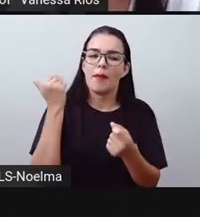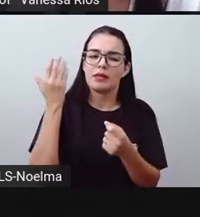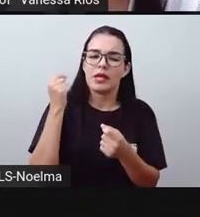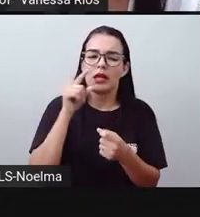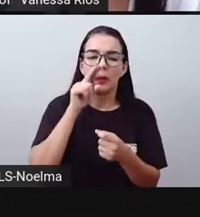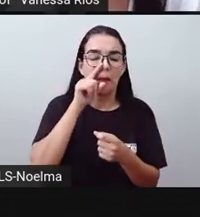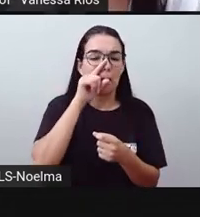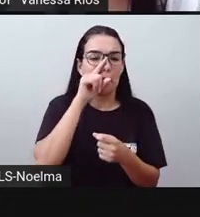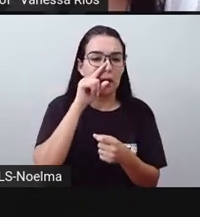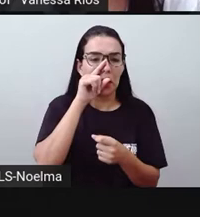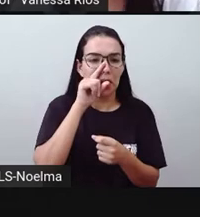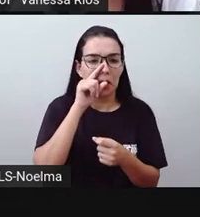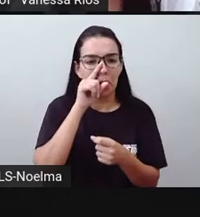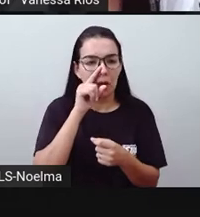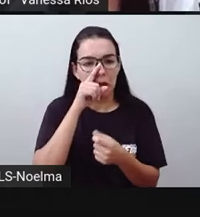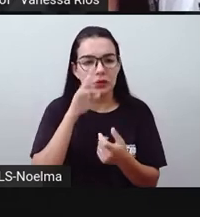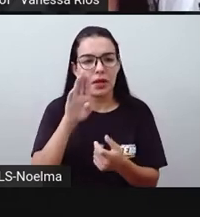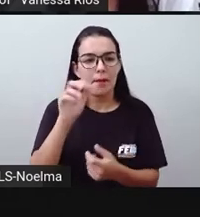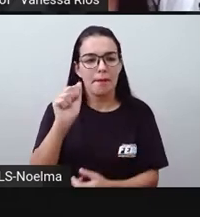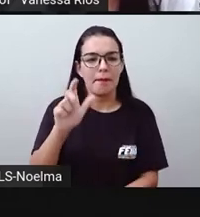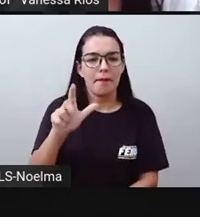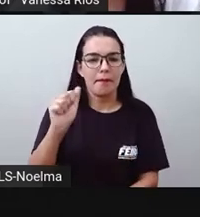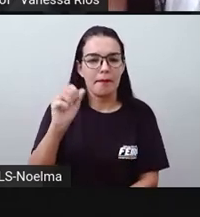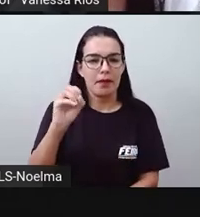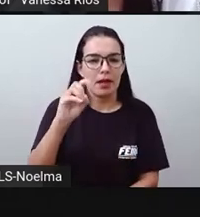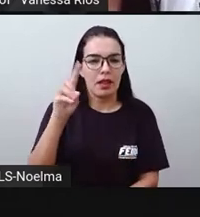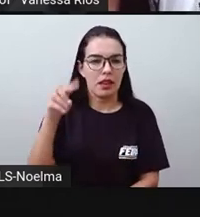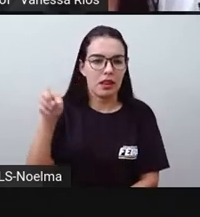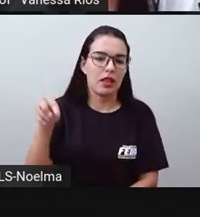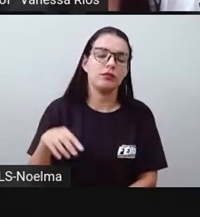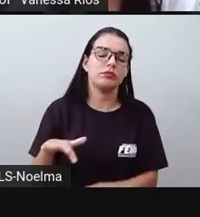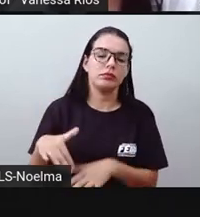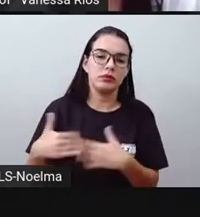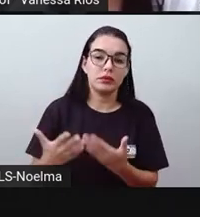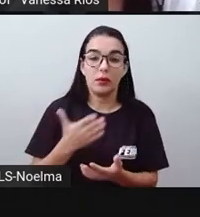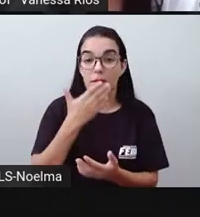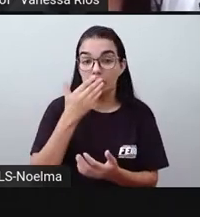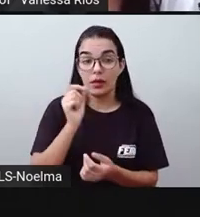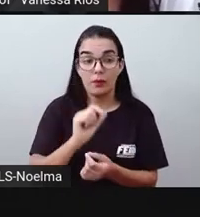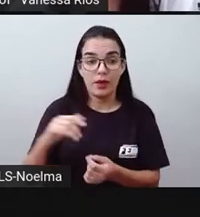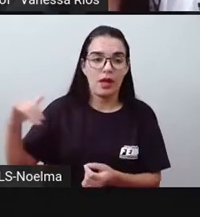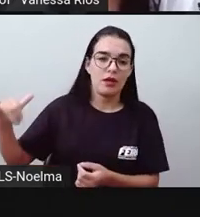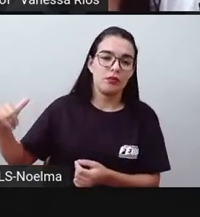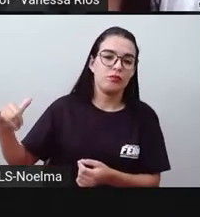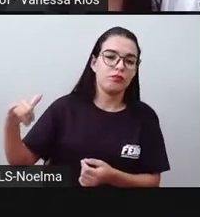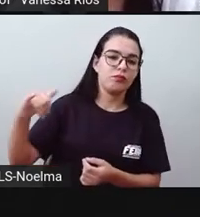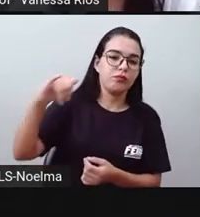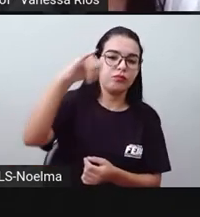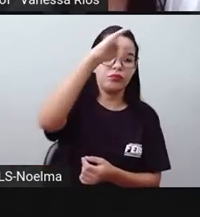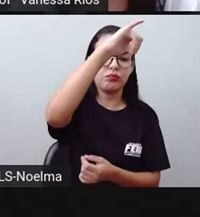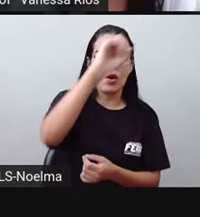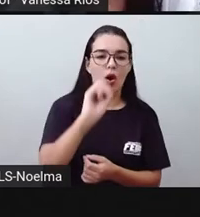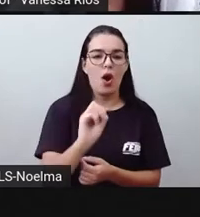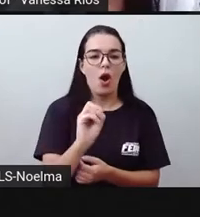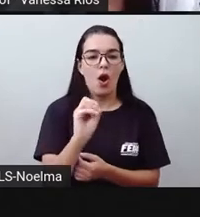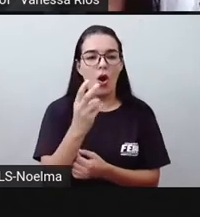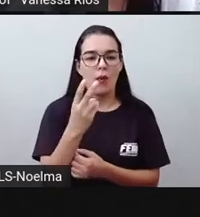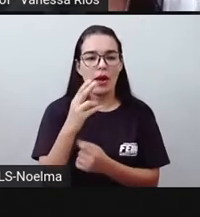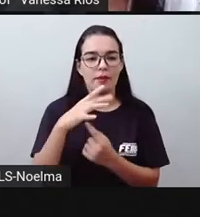atrás, e aí acabou não evoluindo, não se desenvolvendo como um meio de transporte aéreo utilizado nos dias